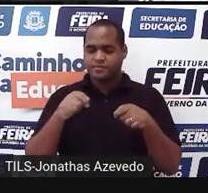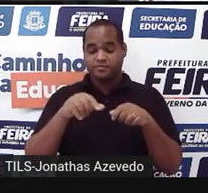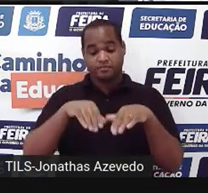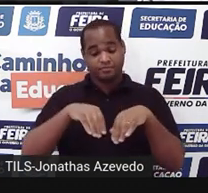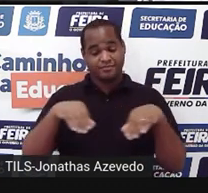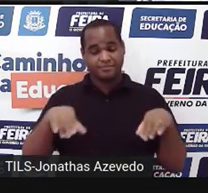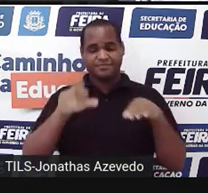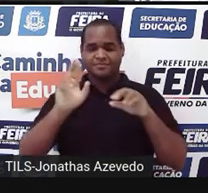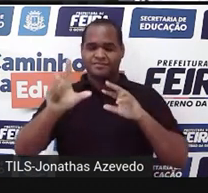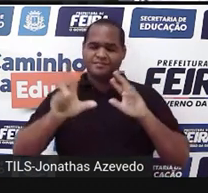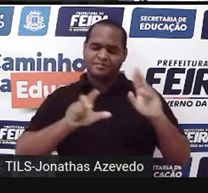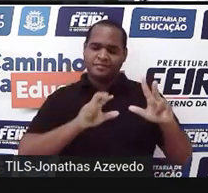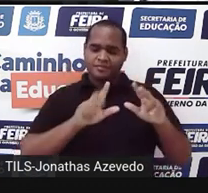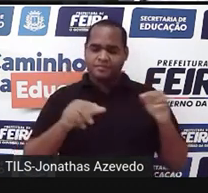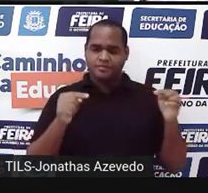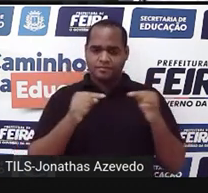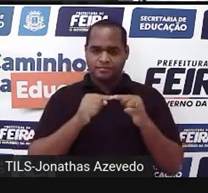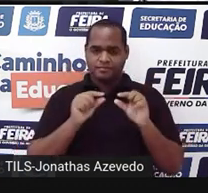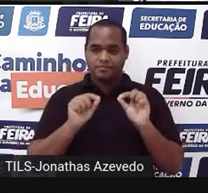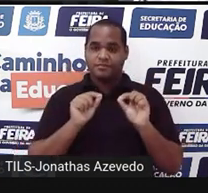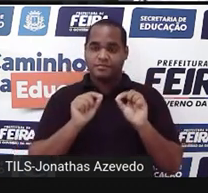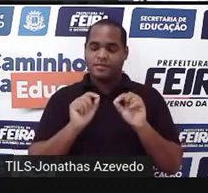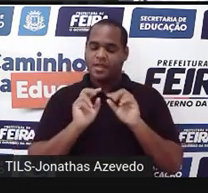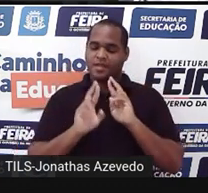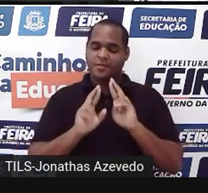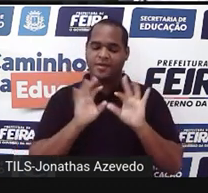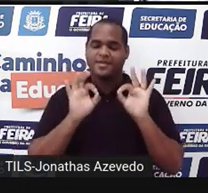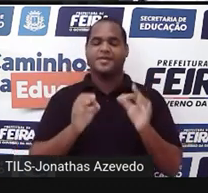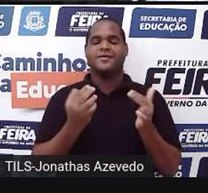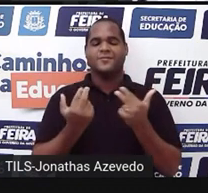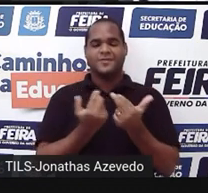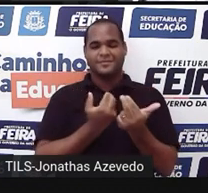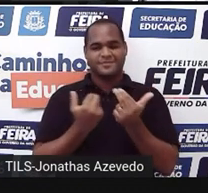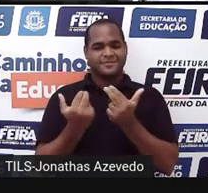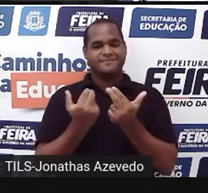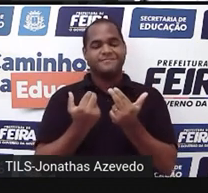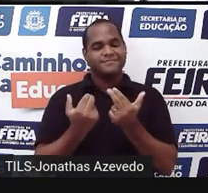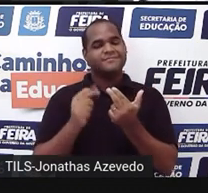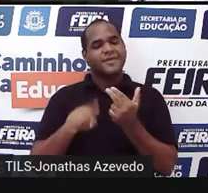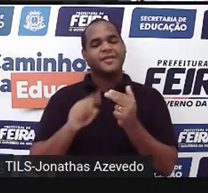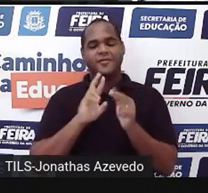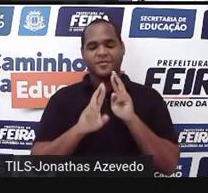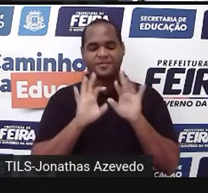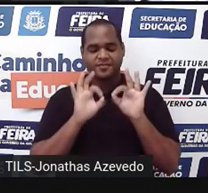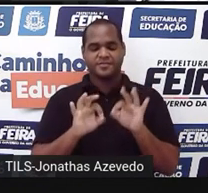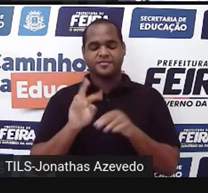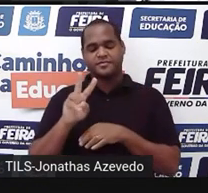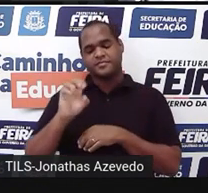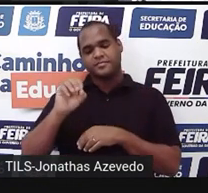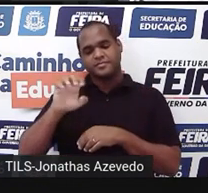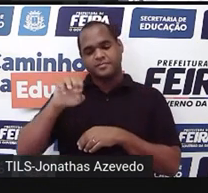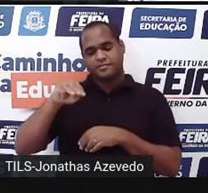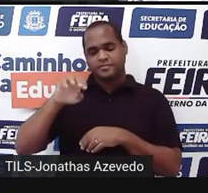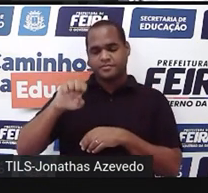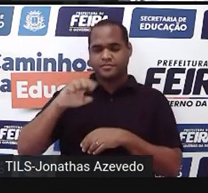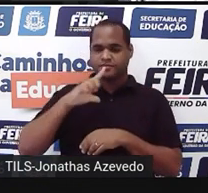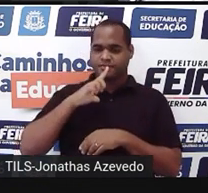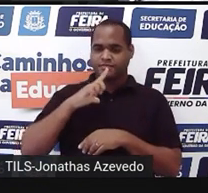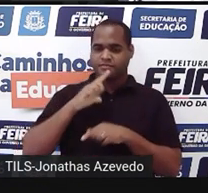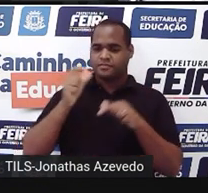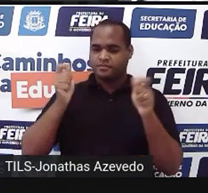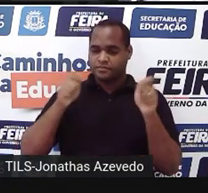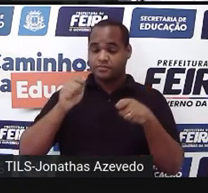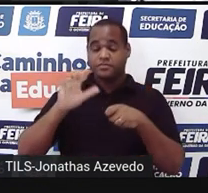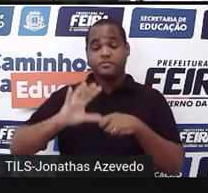Mas que tem resultados iguais. Que tem o mesmo volume. Isso pode acontecer. Pode